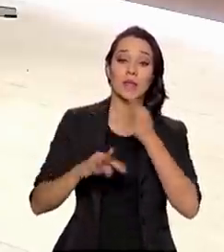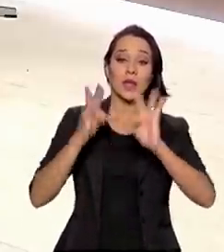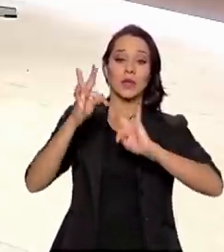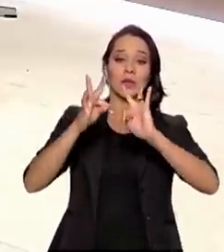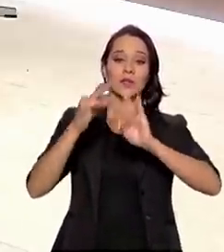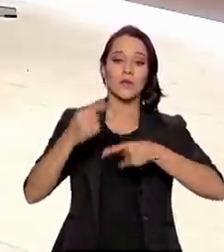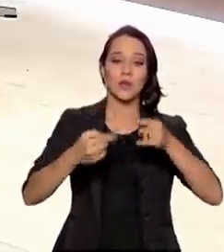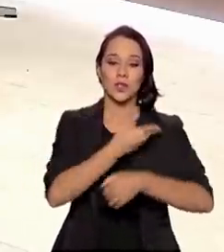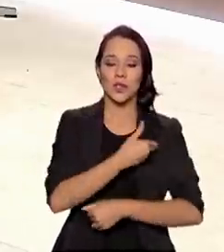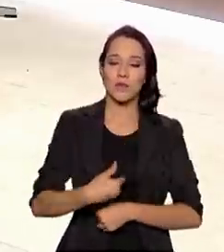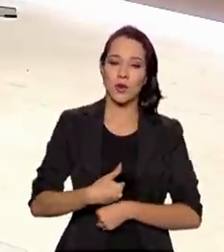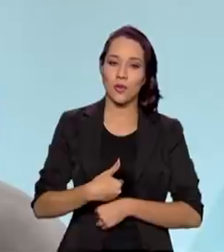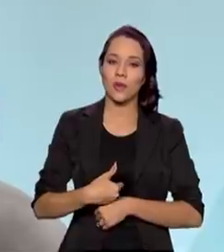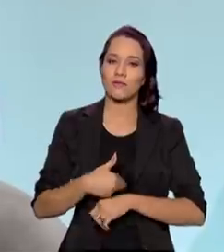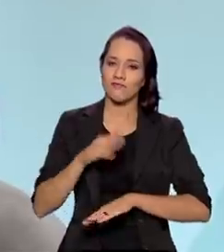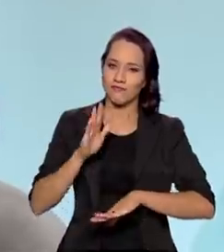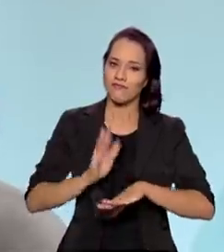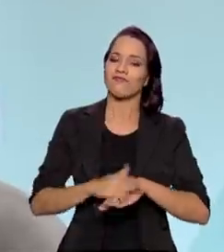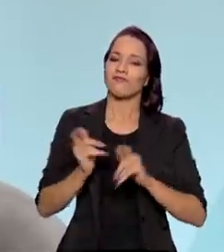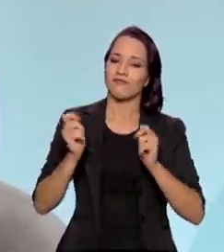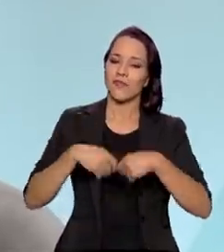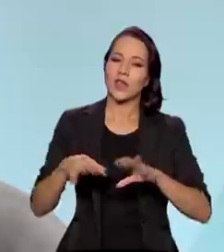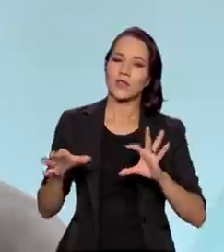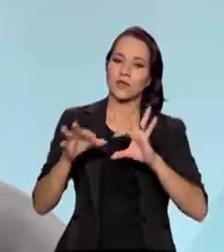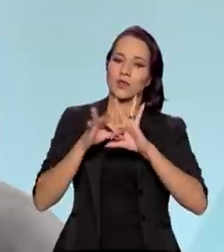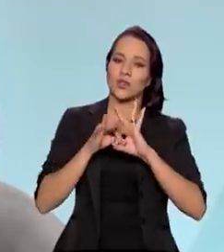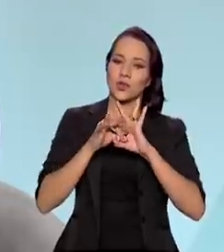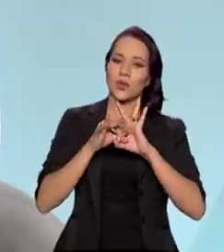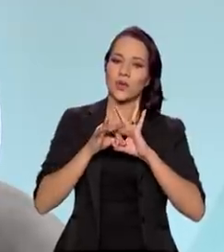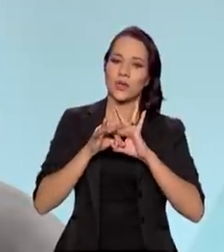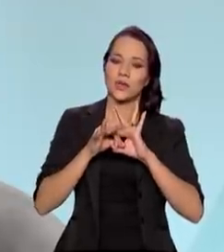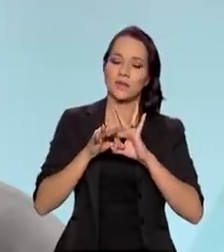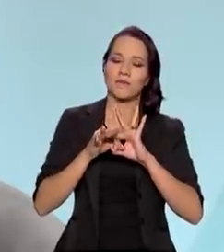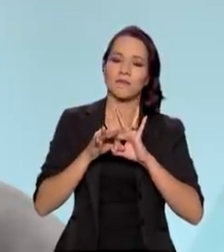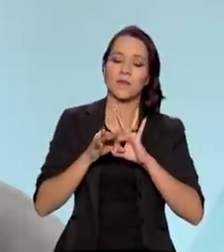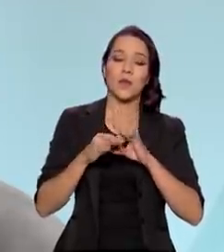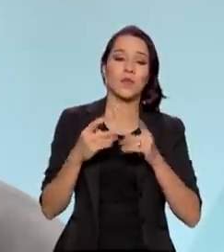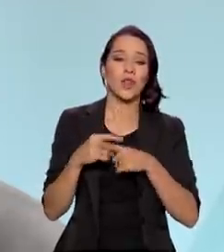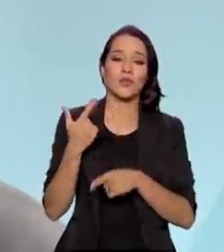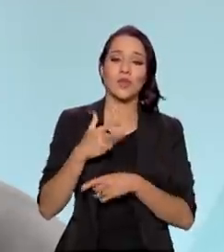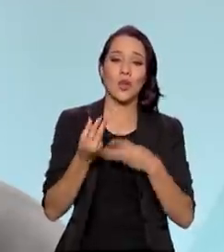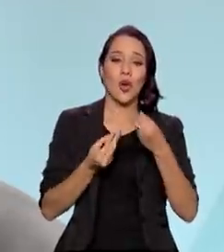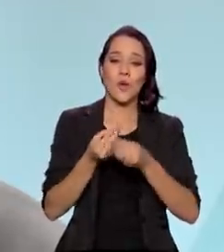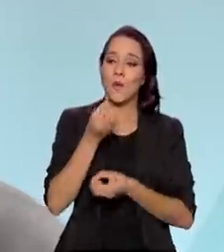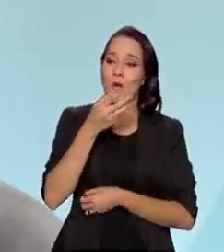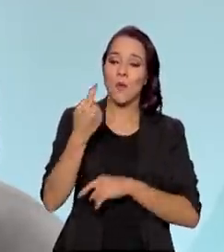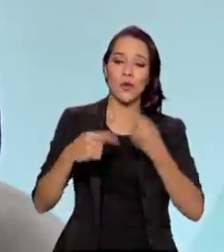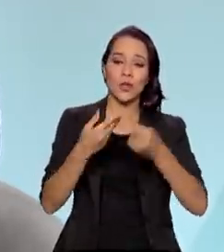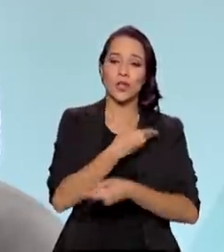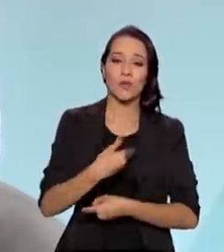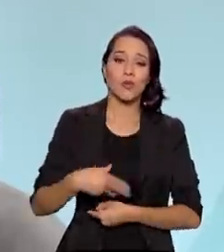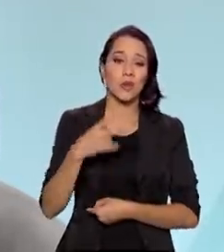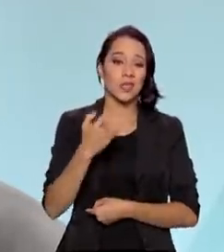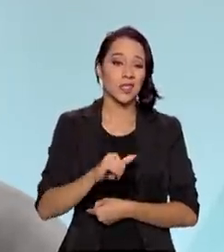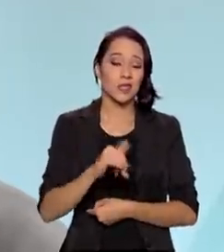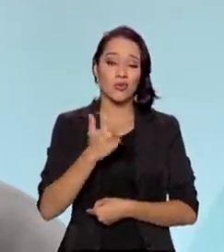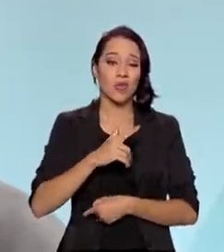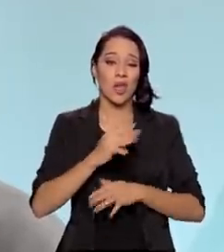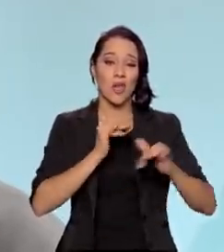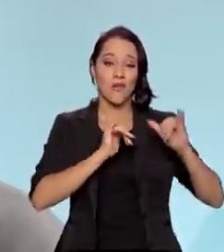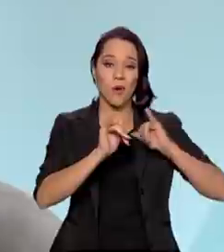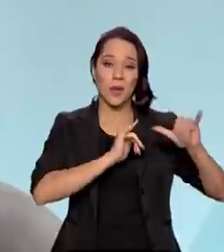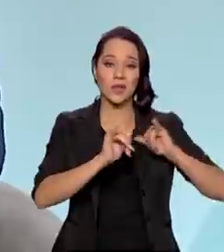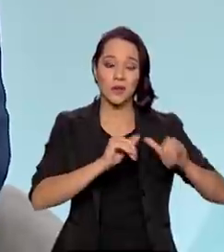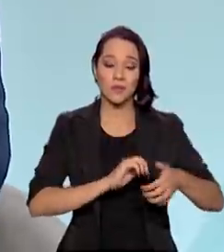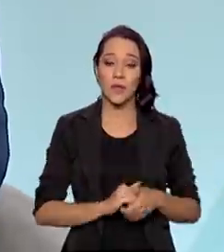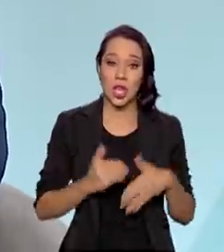e política pública, cada vez mais, estarão unidas, umbilicalmente unidas, porque não tem como fazer uma boa política pública sem informação e